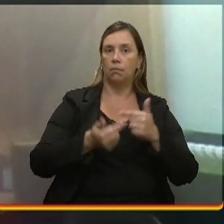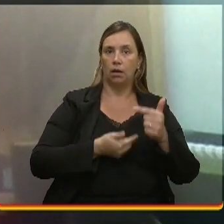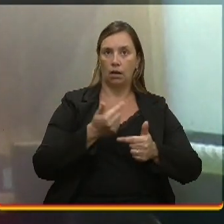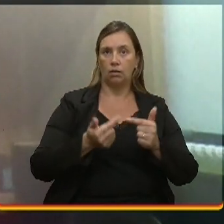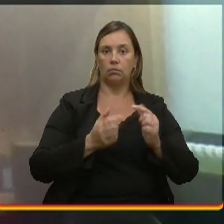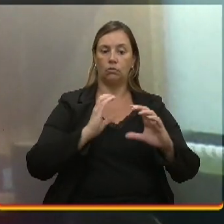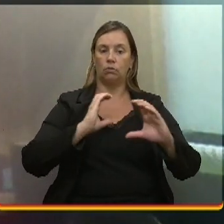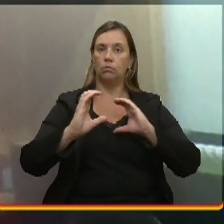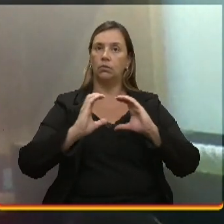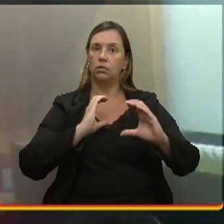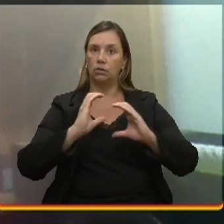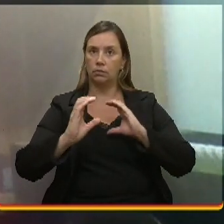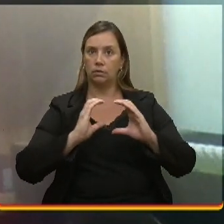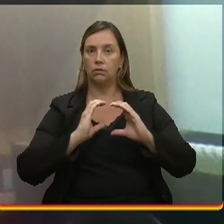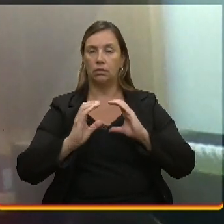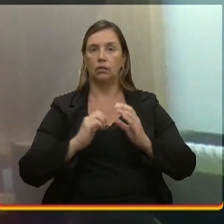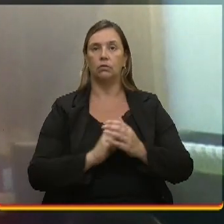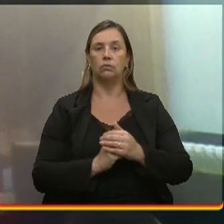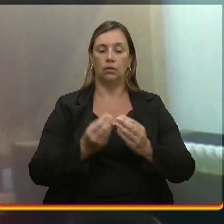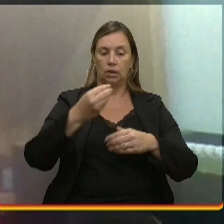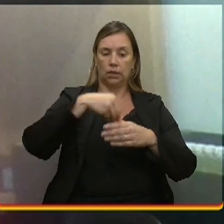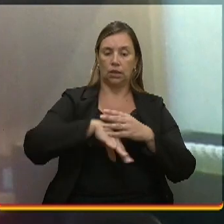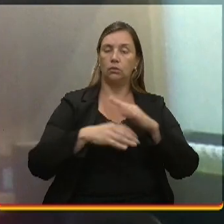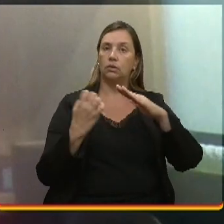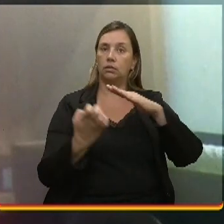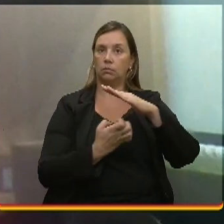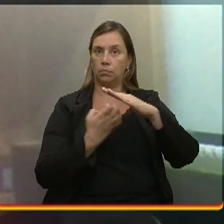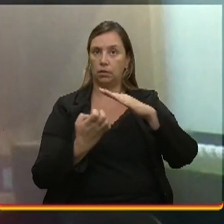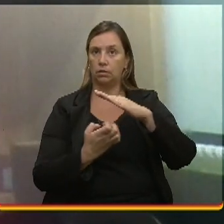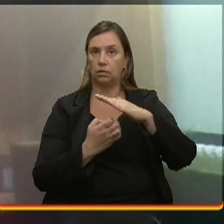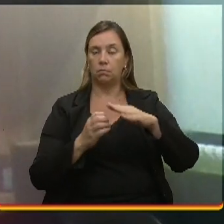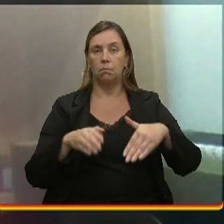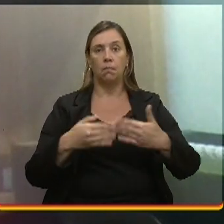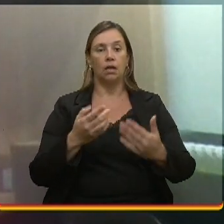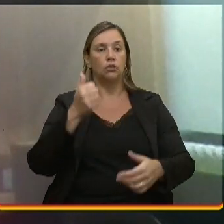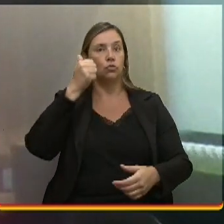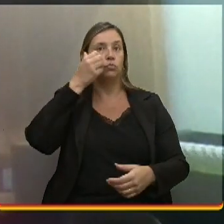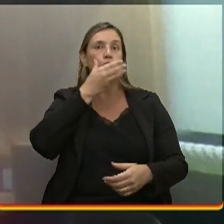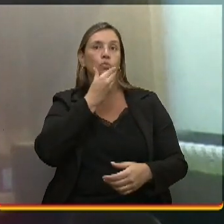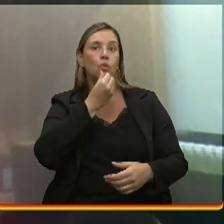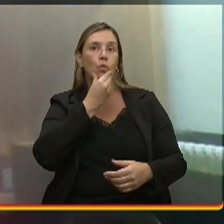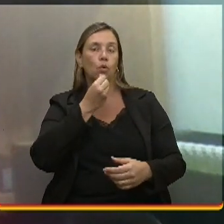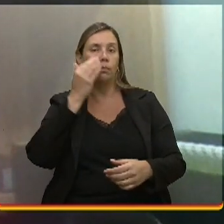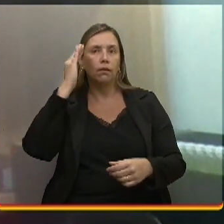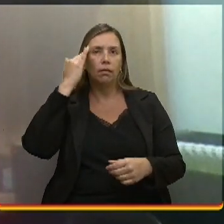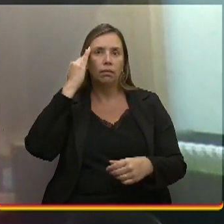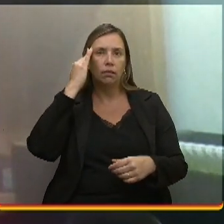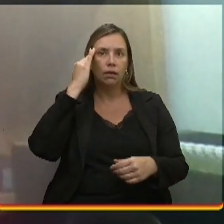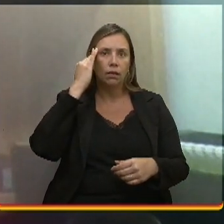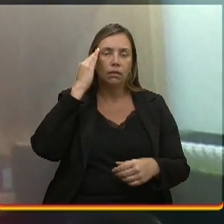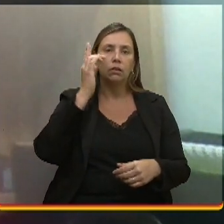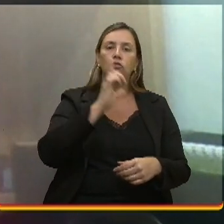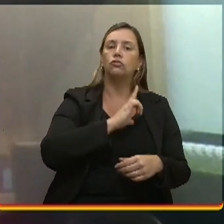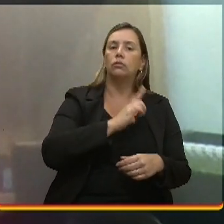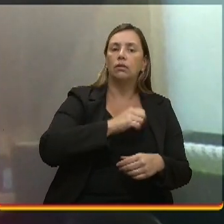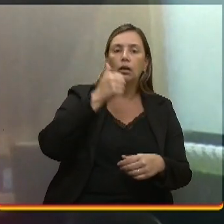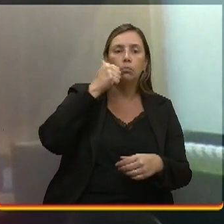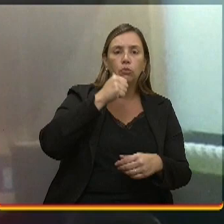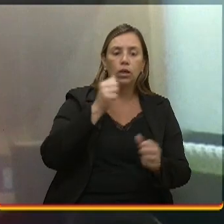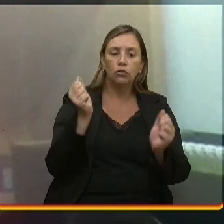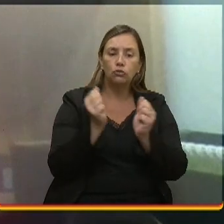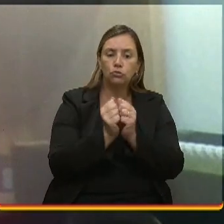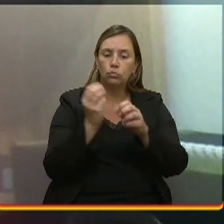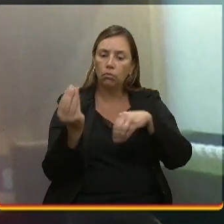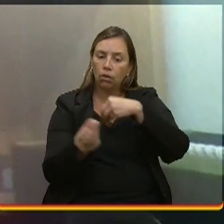de comunicação. Trabalhando o ICD dentro das empresas. Mas para que os homens entendam da compreensão de ter mulheres também no seu